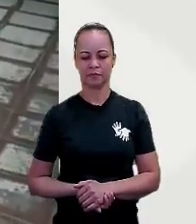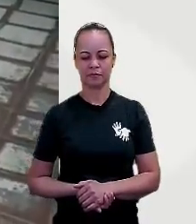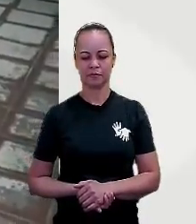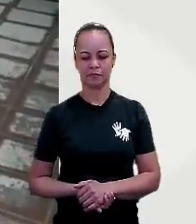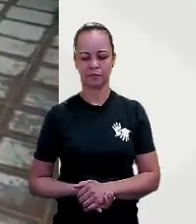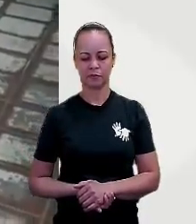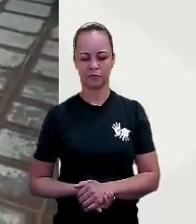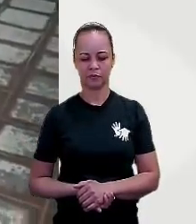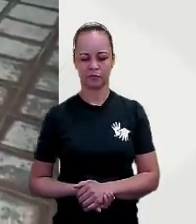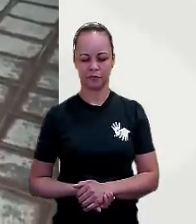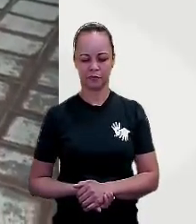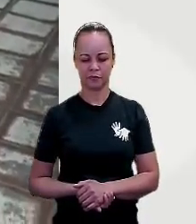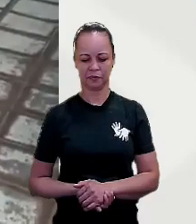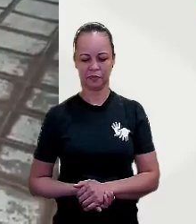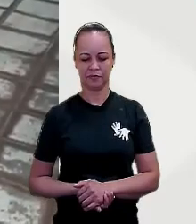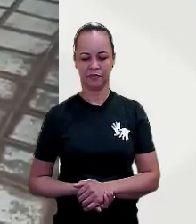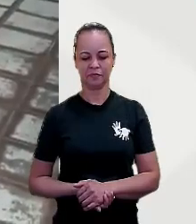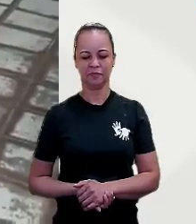Terra!